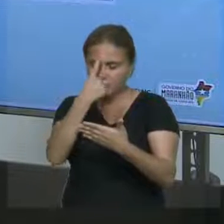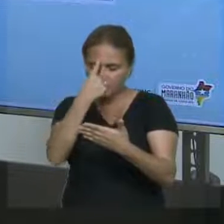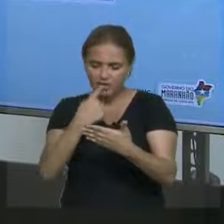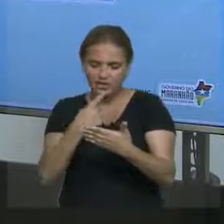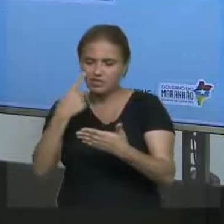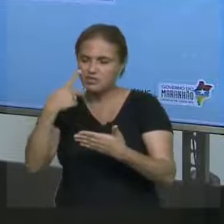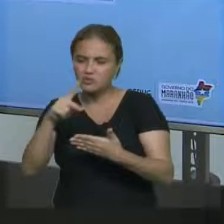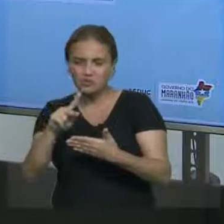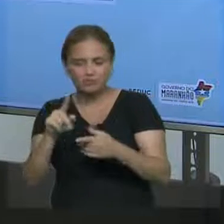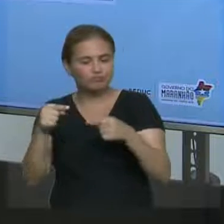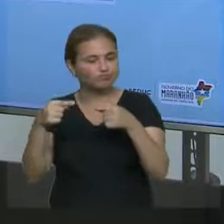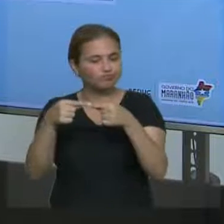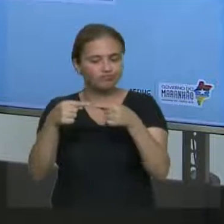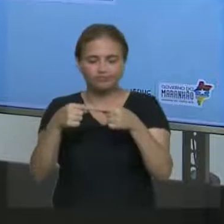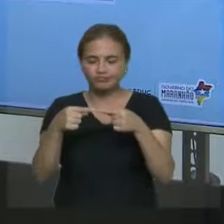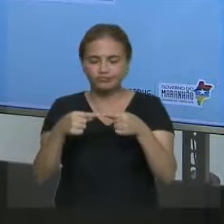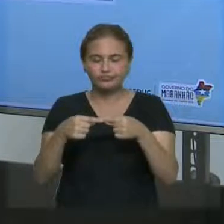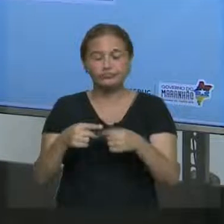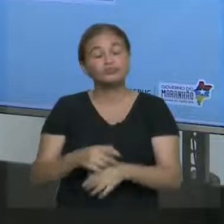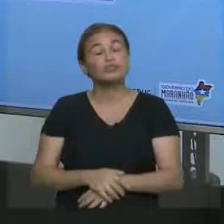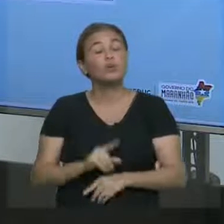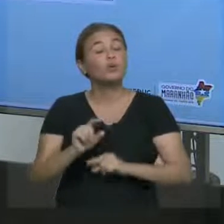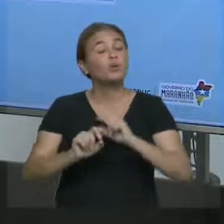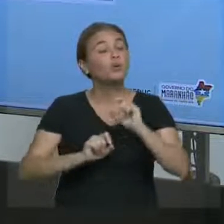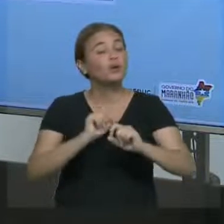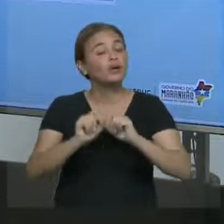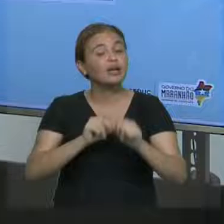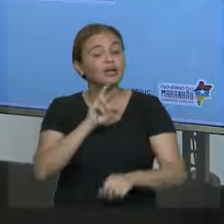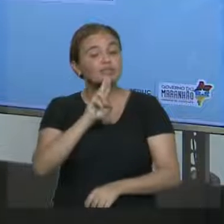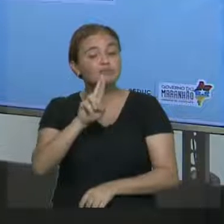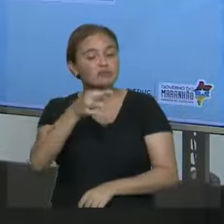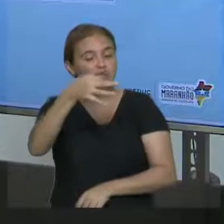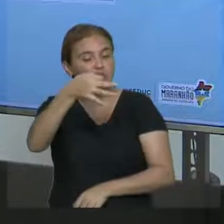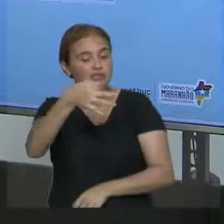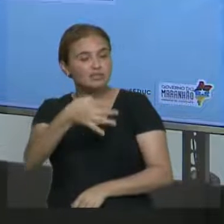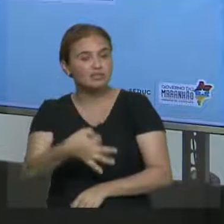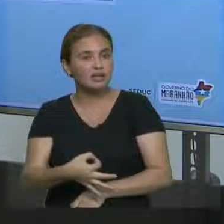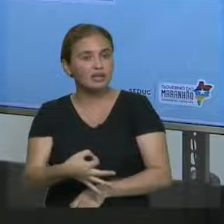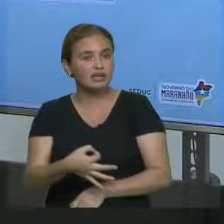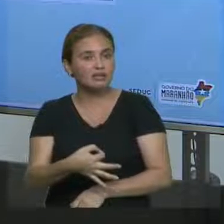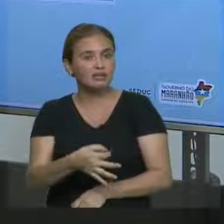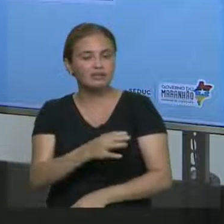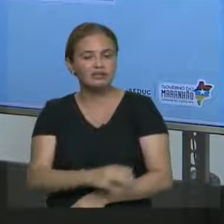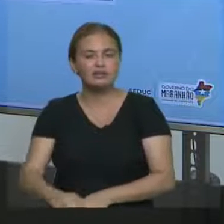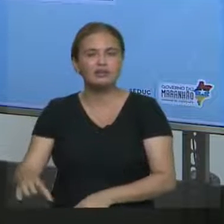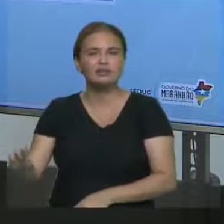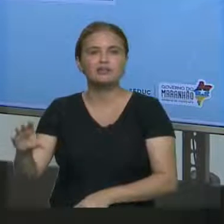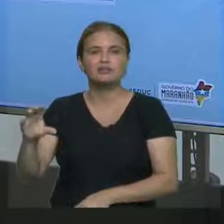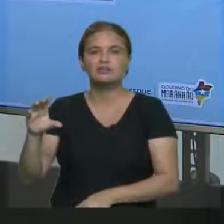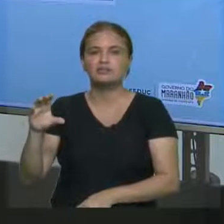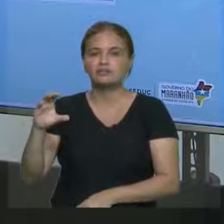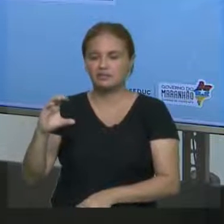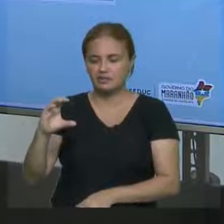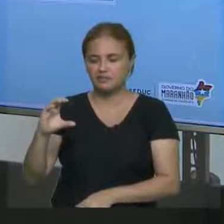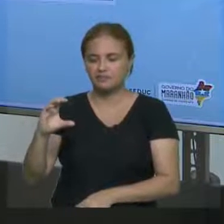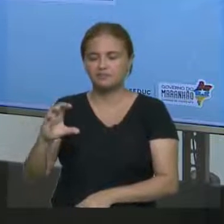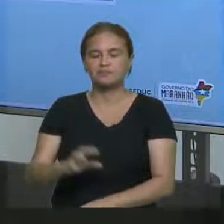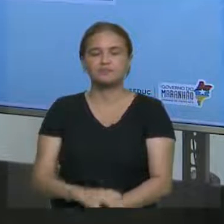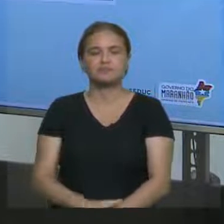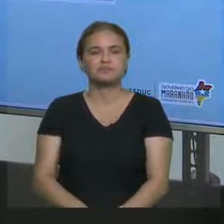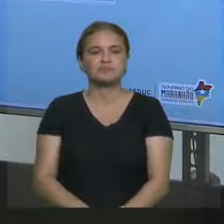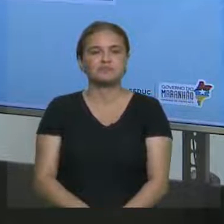feita, ok? Então, encerramos por aqui, tá? Acertaram a questão? Yes? Yes or no?